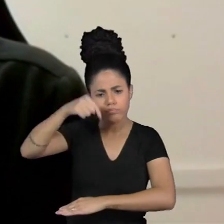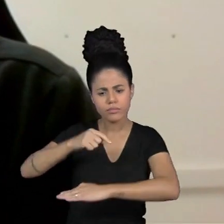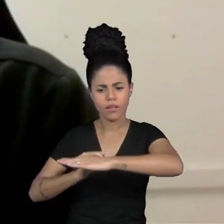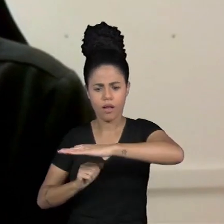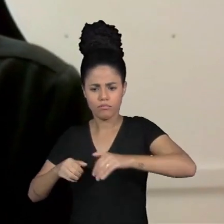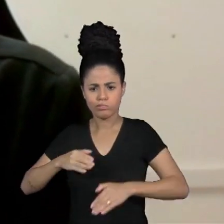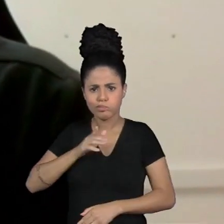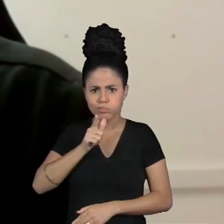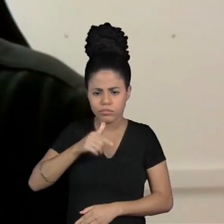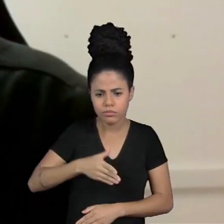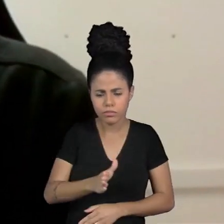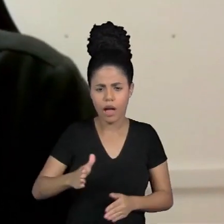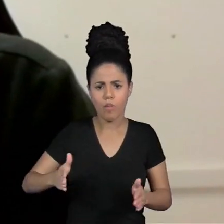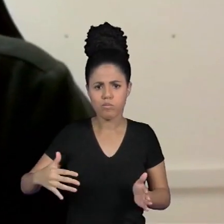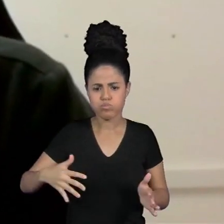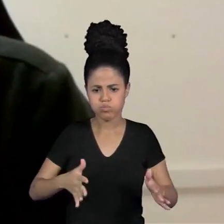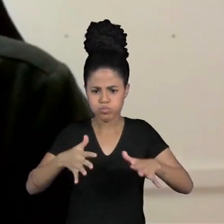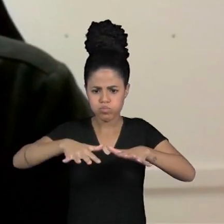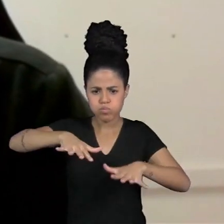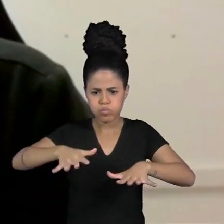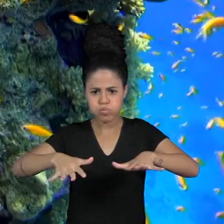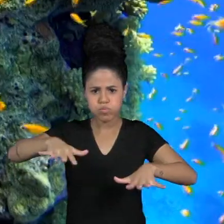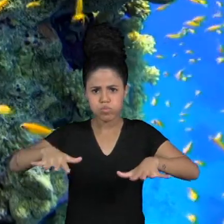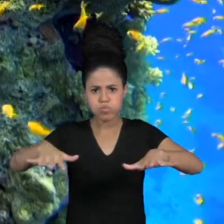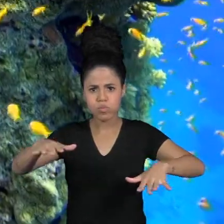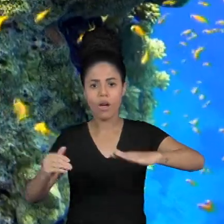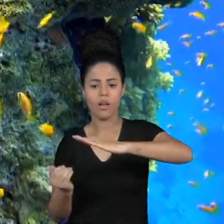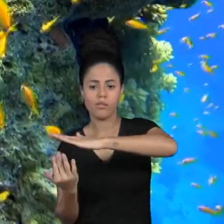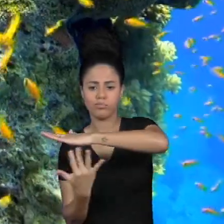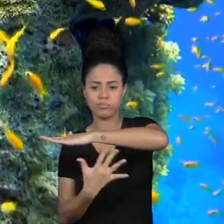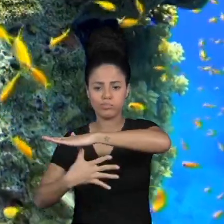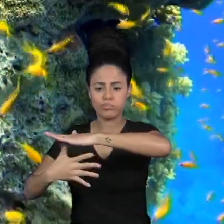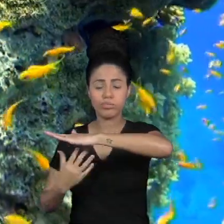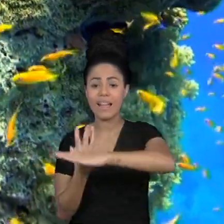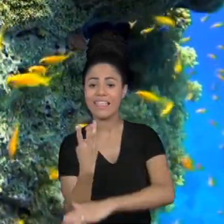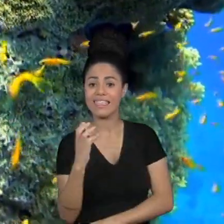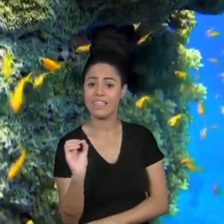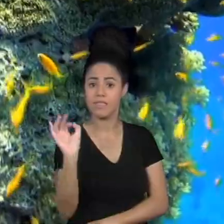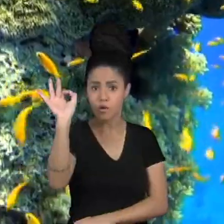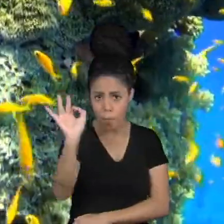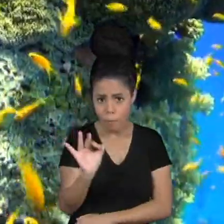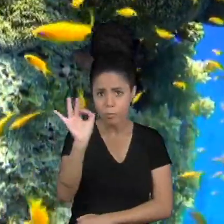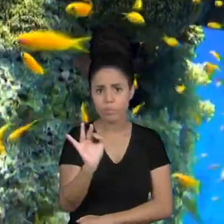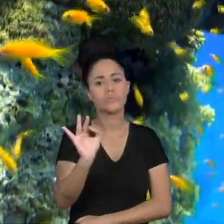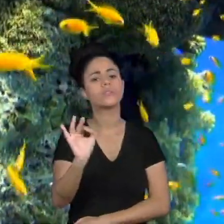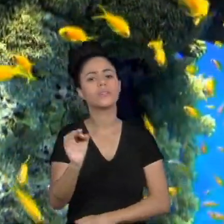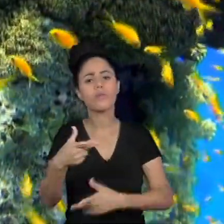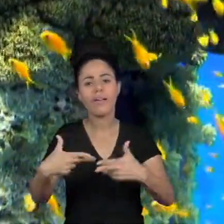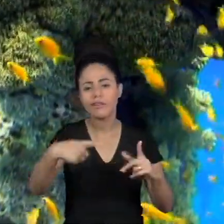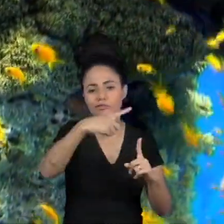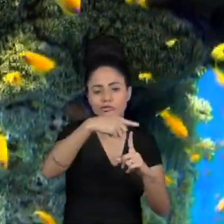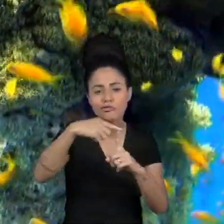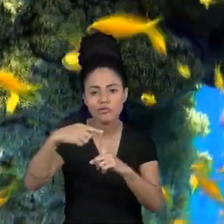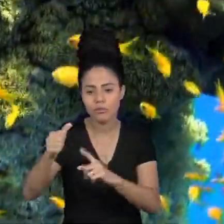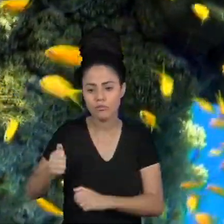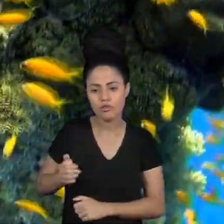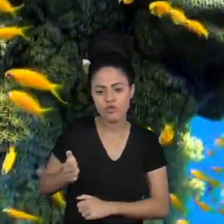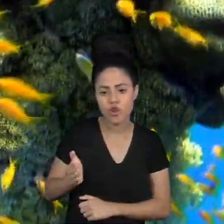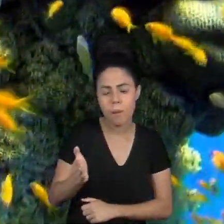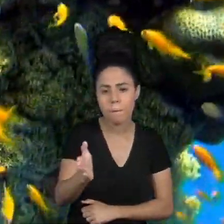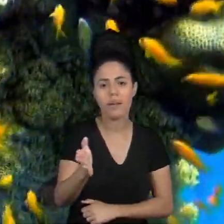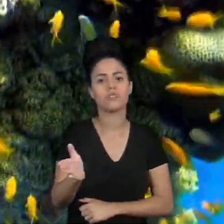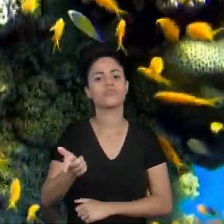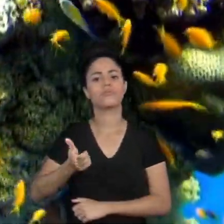está aí hospedada nos recifes de coral 30% da diversidade de peixes é recife